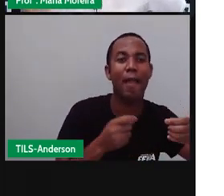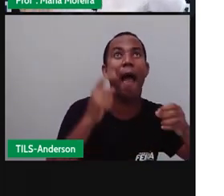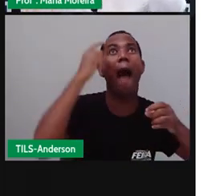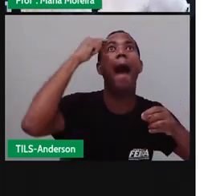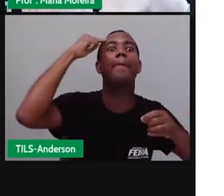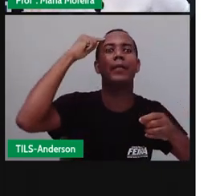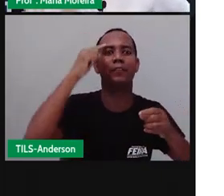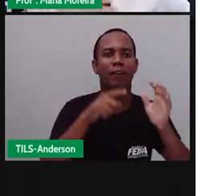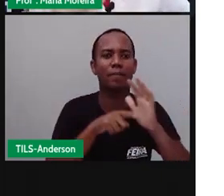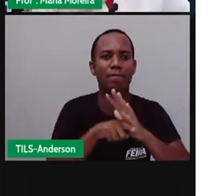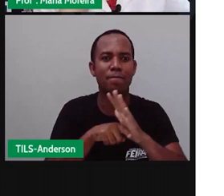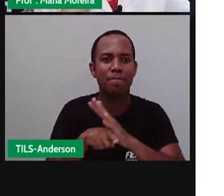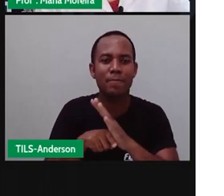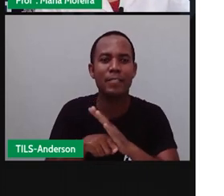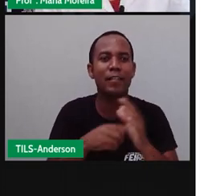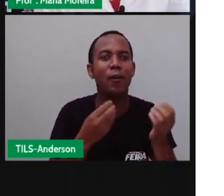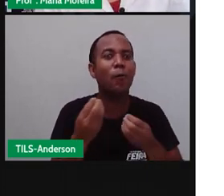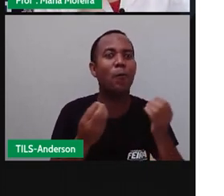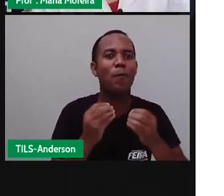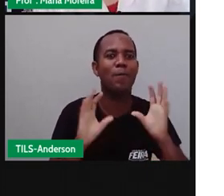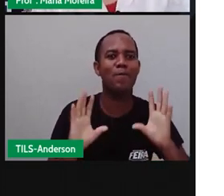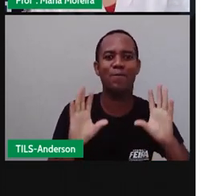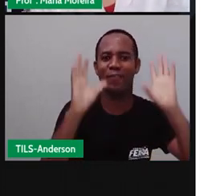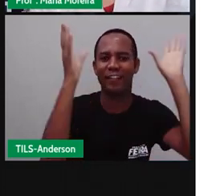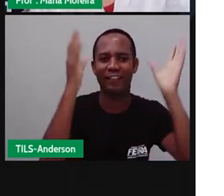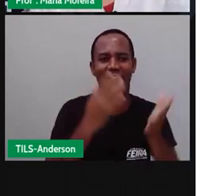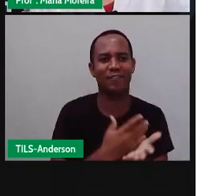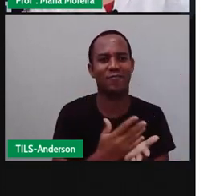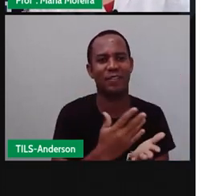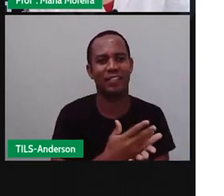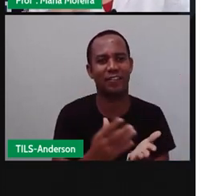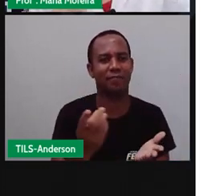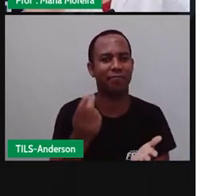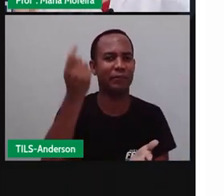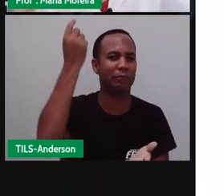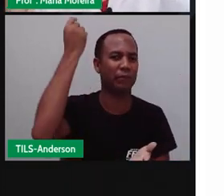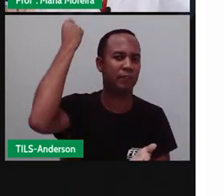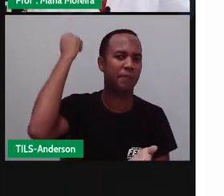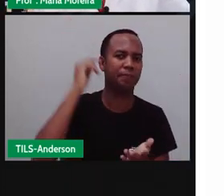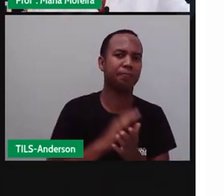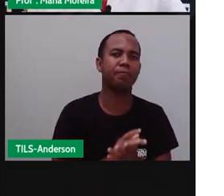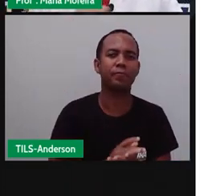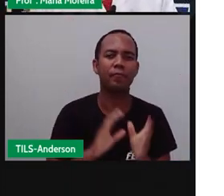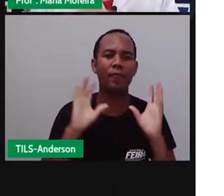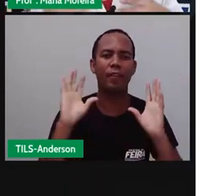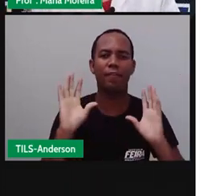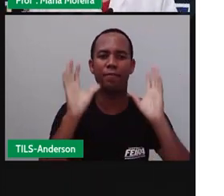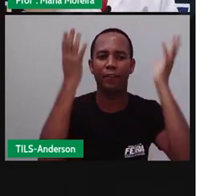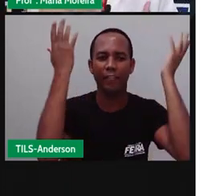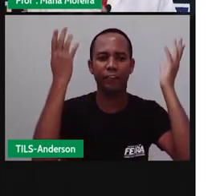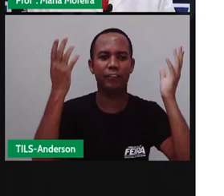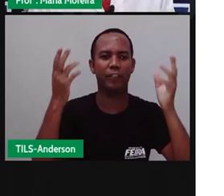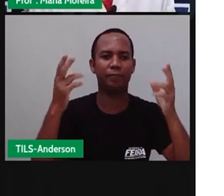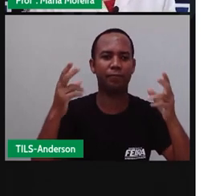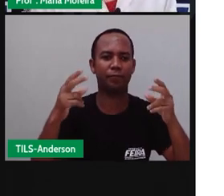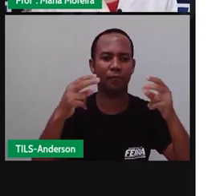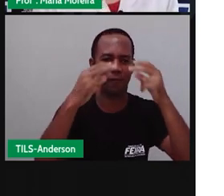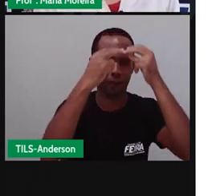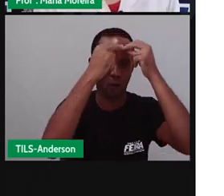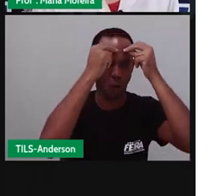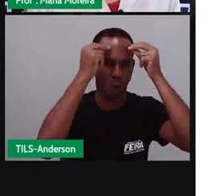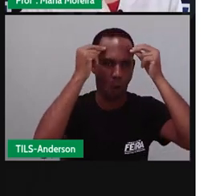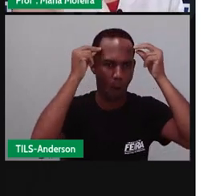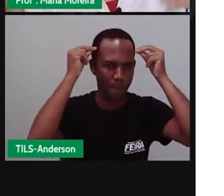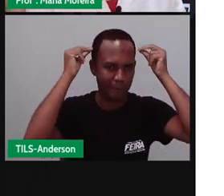Outros pesquisadores acreditam que o quê? Que o carnaval já surgiu a partir das festas greco-romanas entre Grécia e Roma,